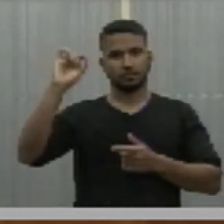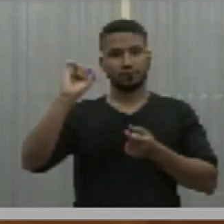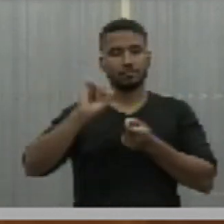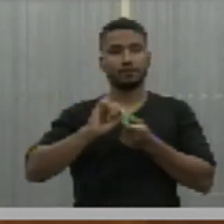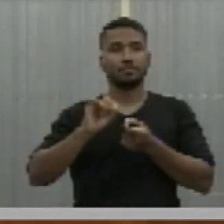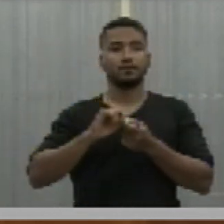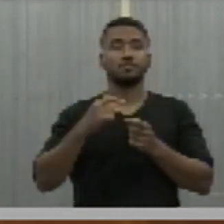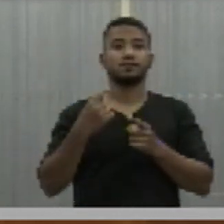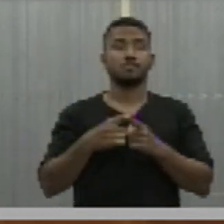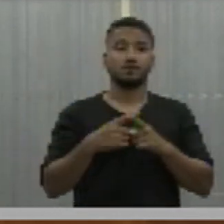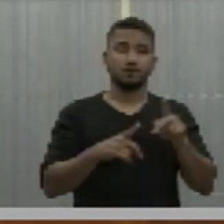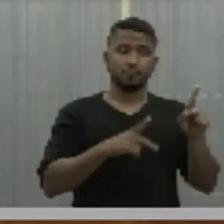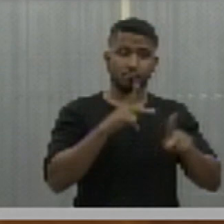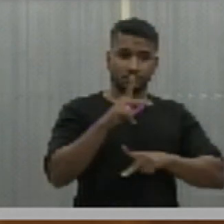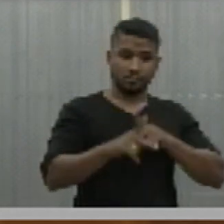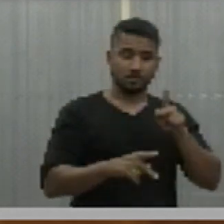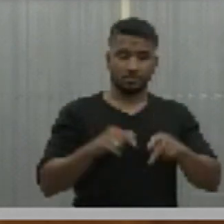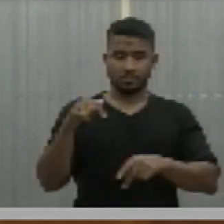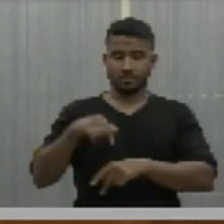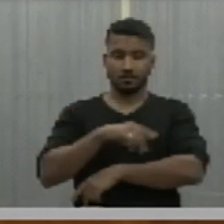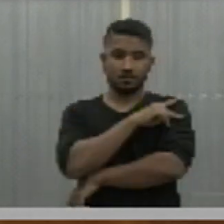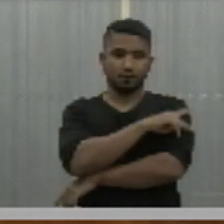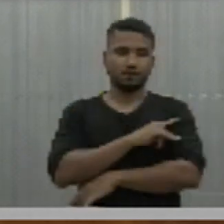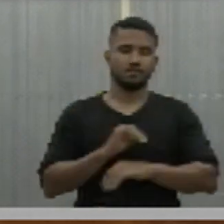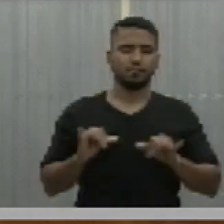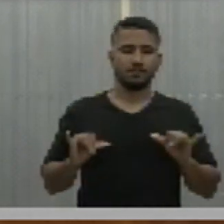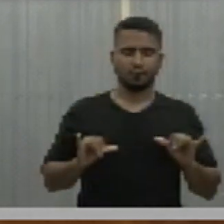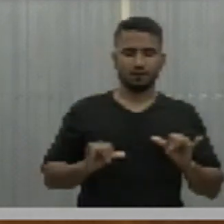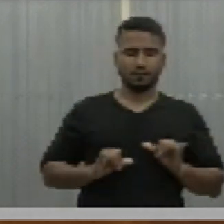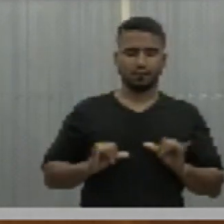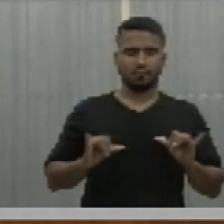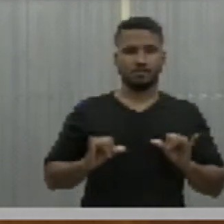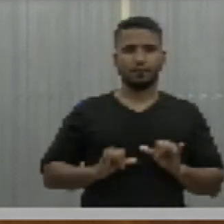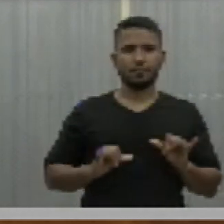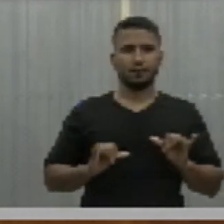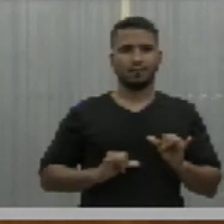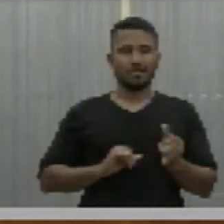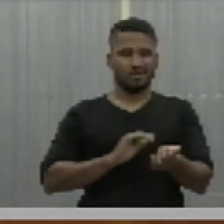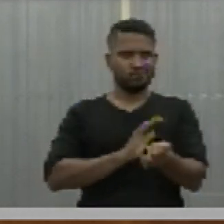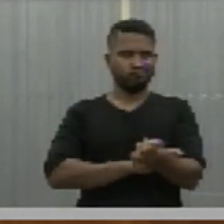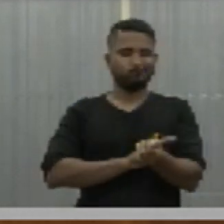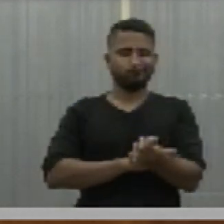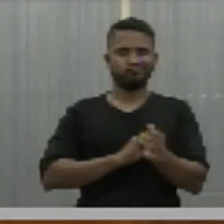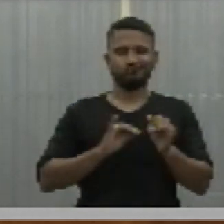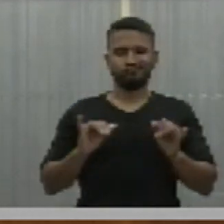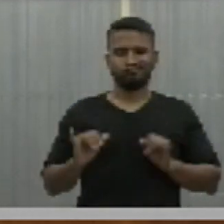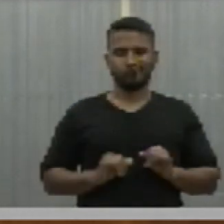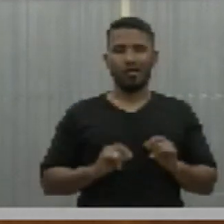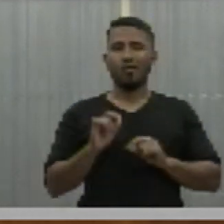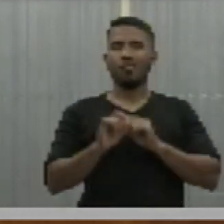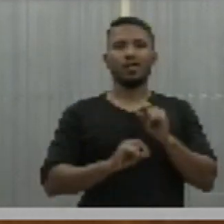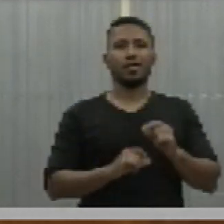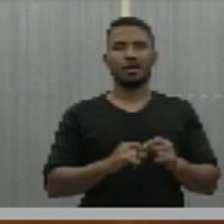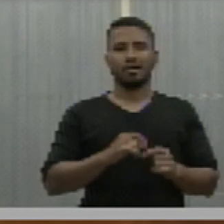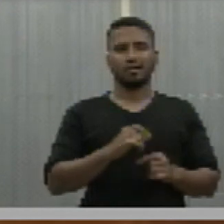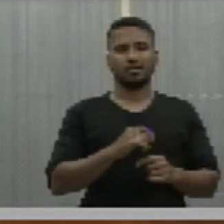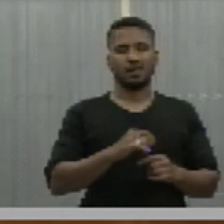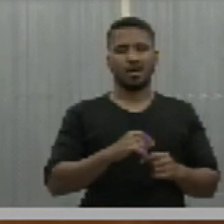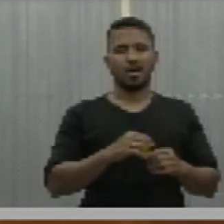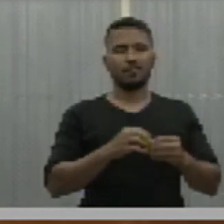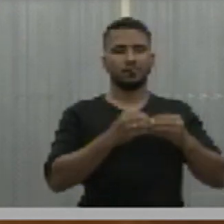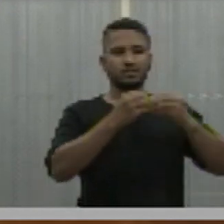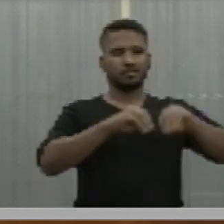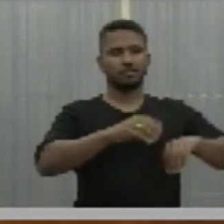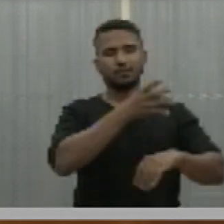quê? Porque a população do Piauí tem sofrido na pele o descaso e a má qualidade do serviço